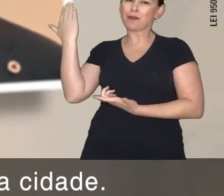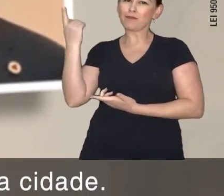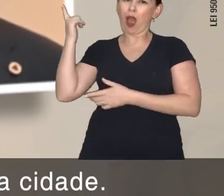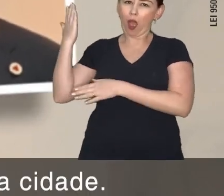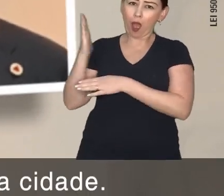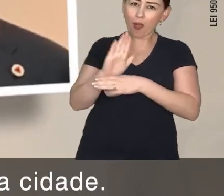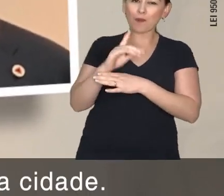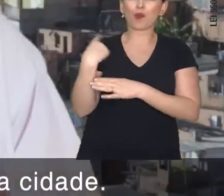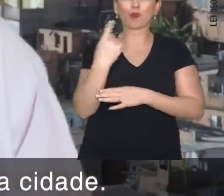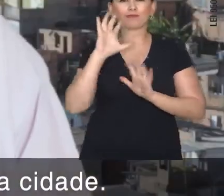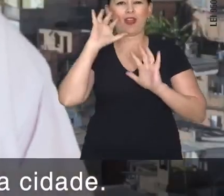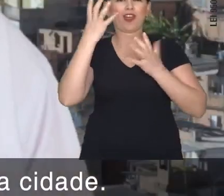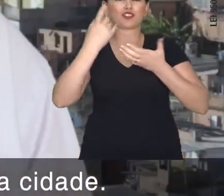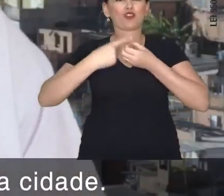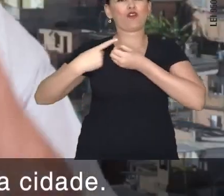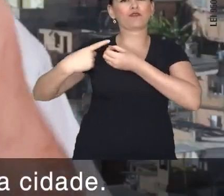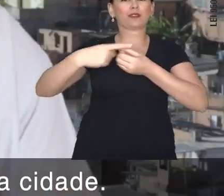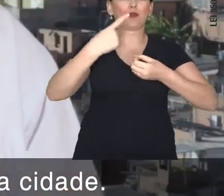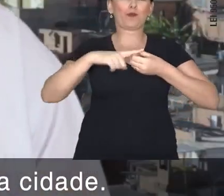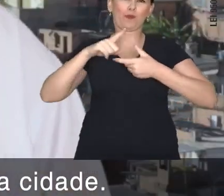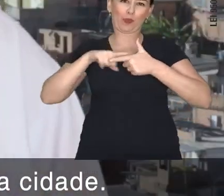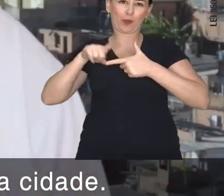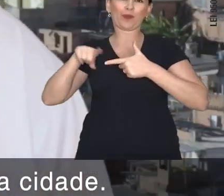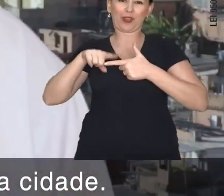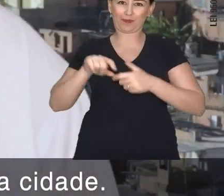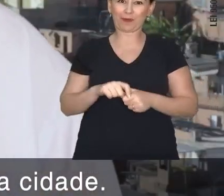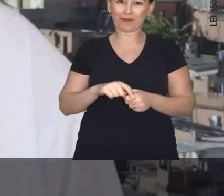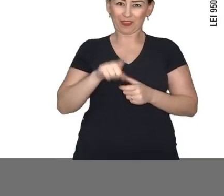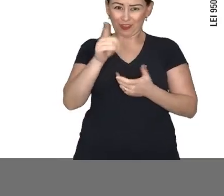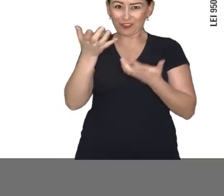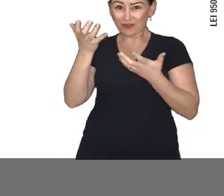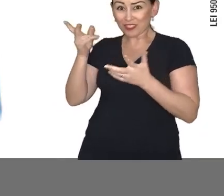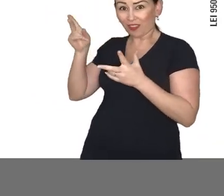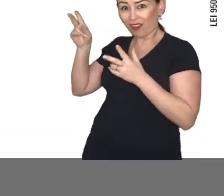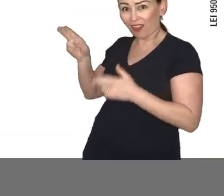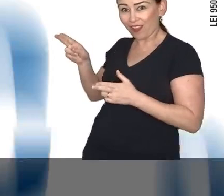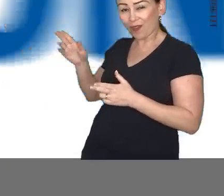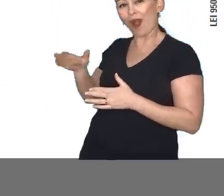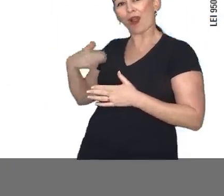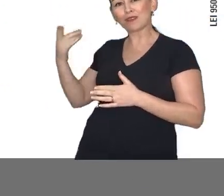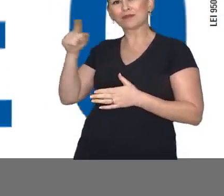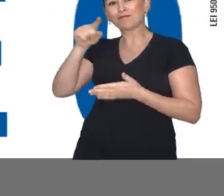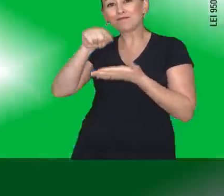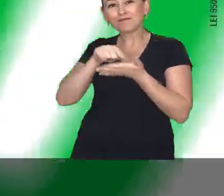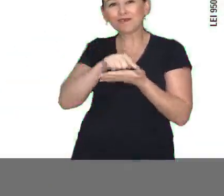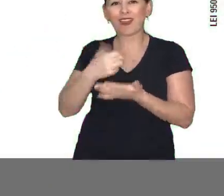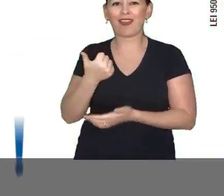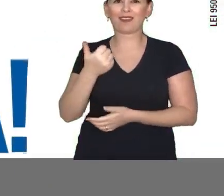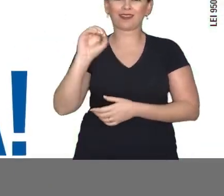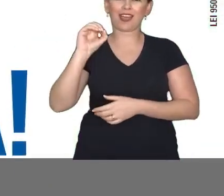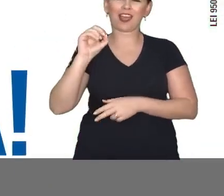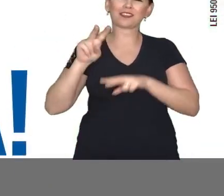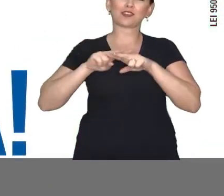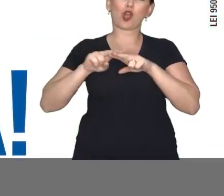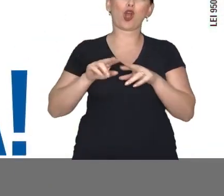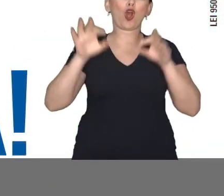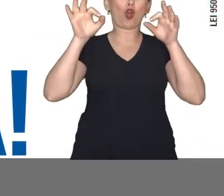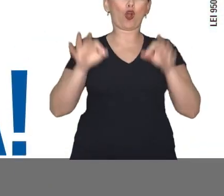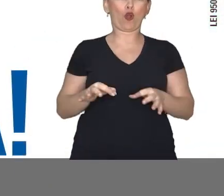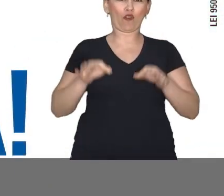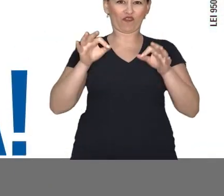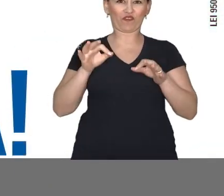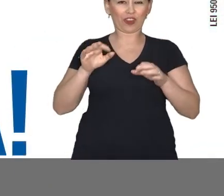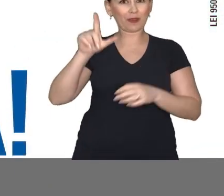para podermos resolver os problemas da nossa cidade. Para fazer isso acontecer, aperte o 10 e confirma.